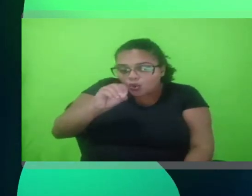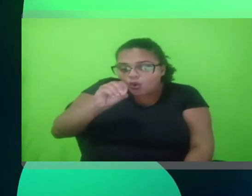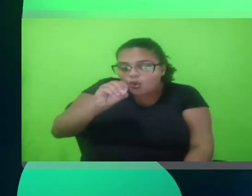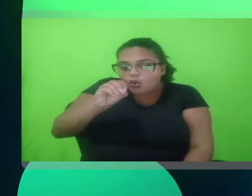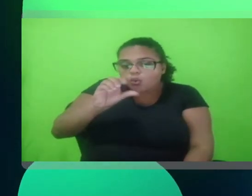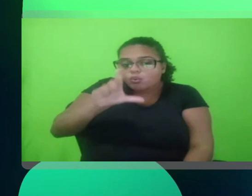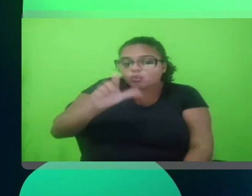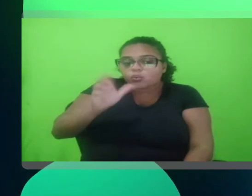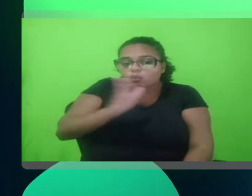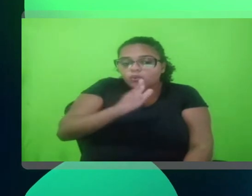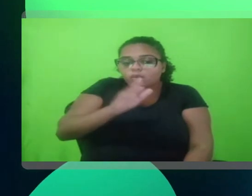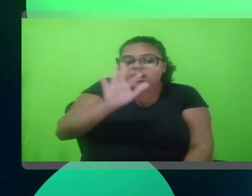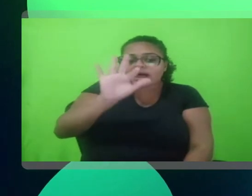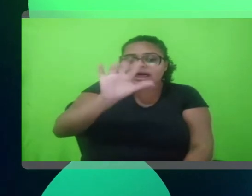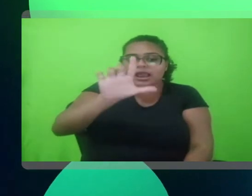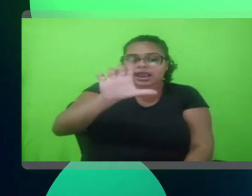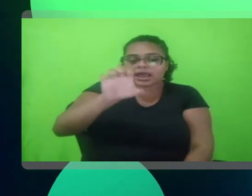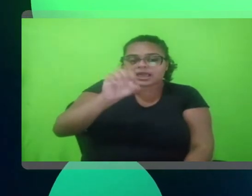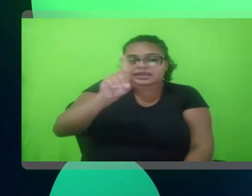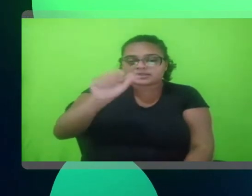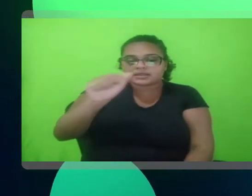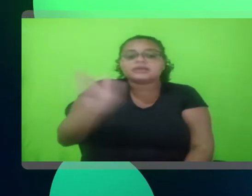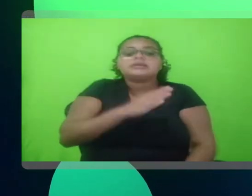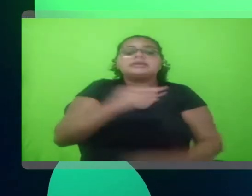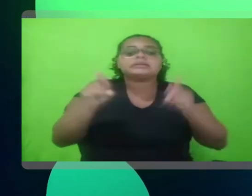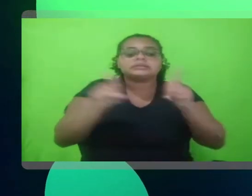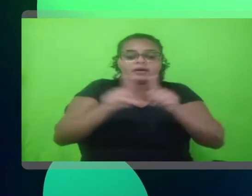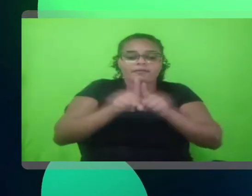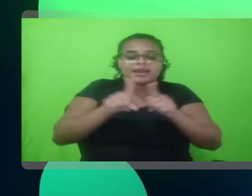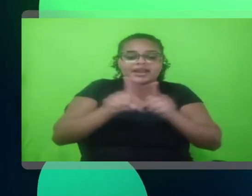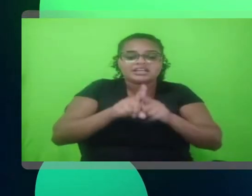alguma outra coisa em Java também. Pensando,